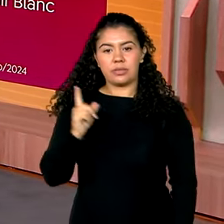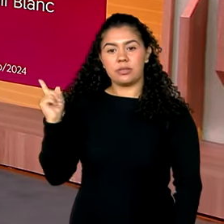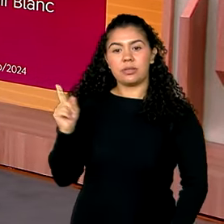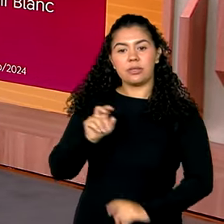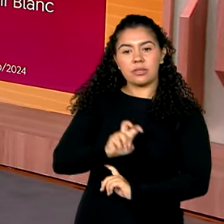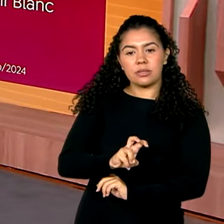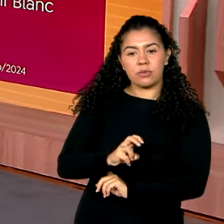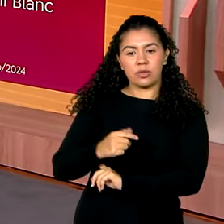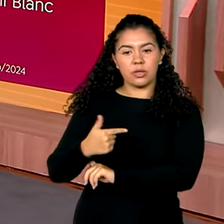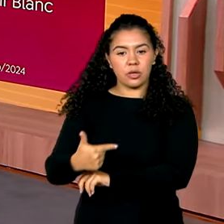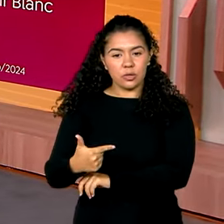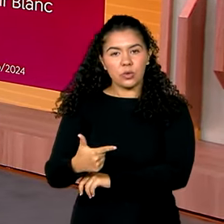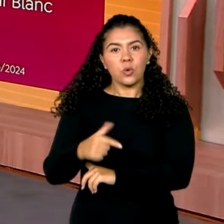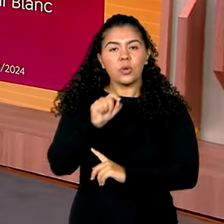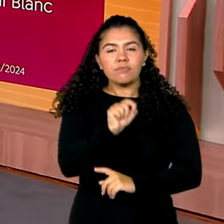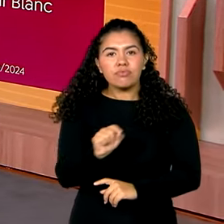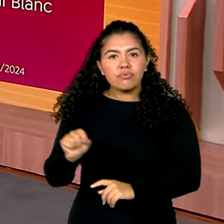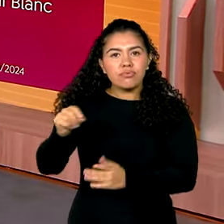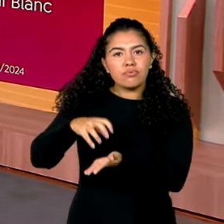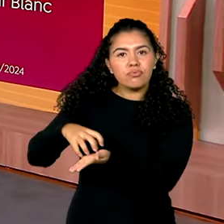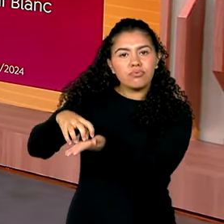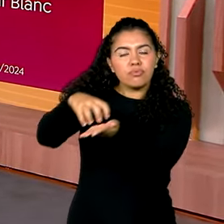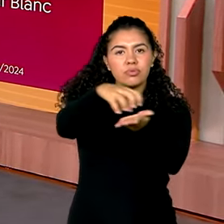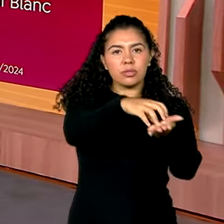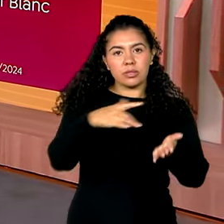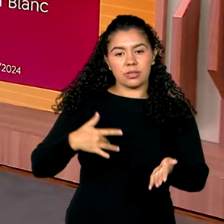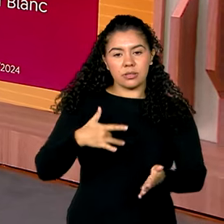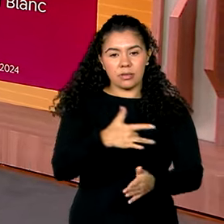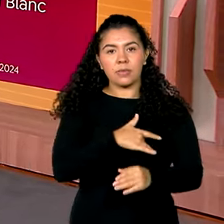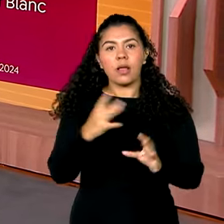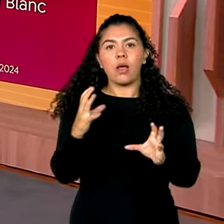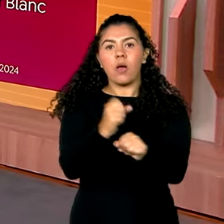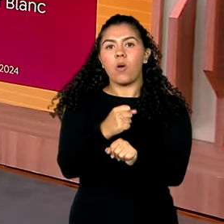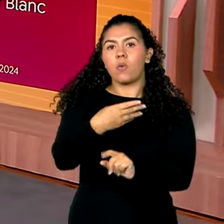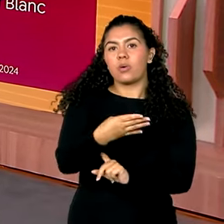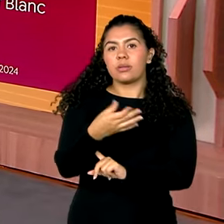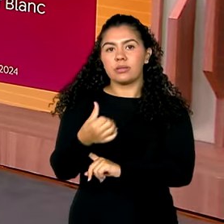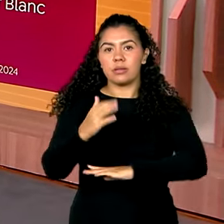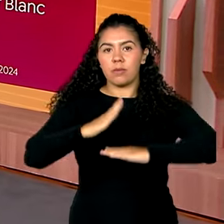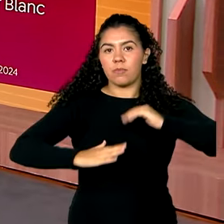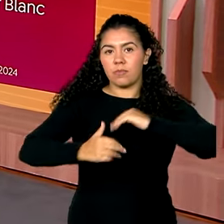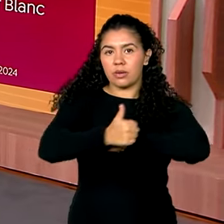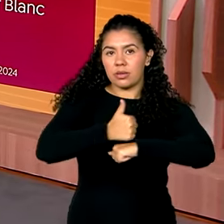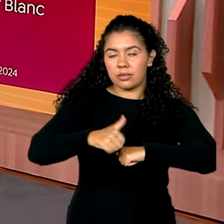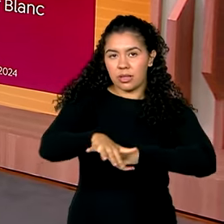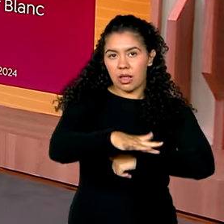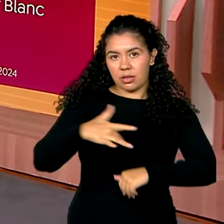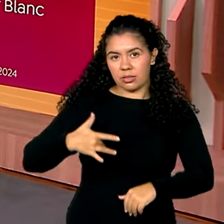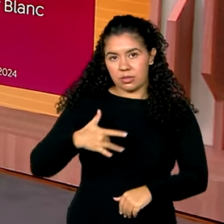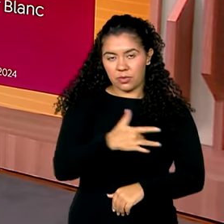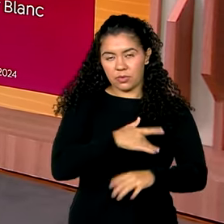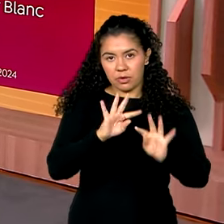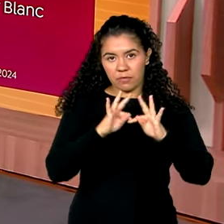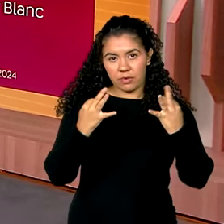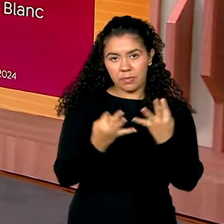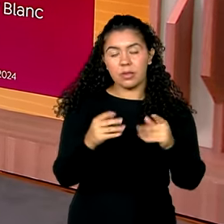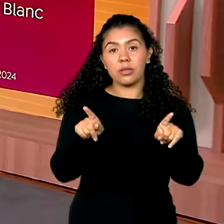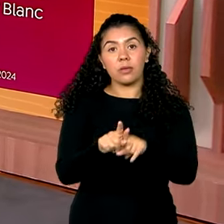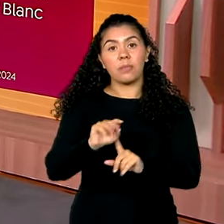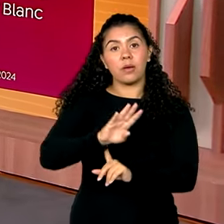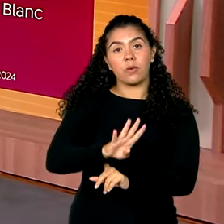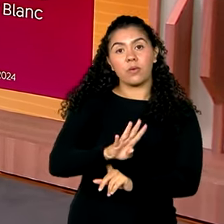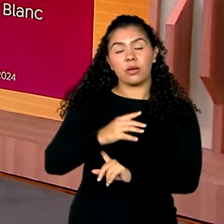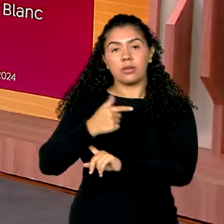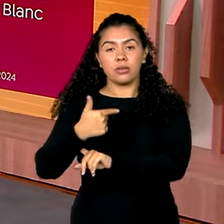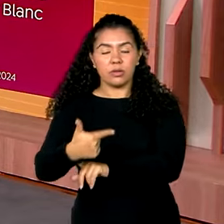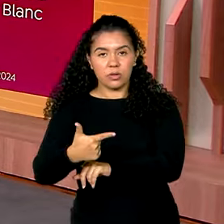unidades básicas de saúde, 46 equipes de saúde da família e 42 médicos pelo